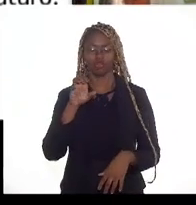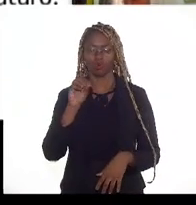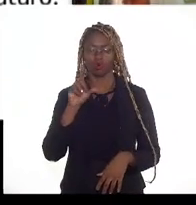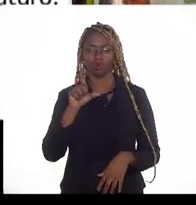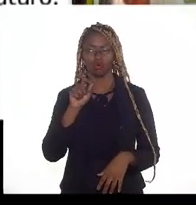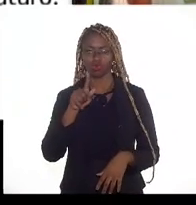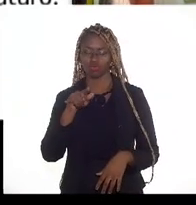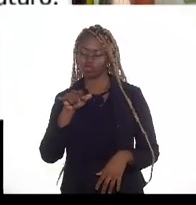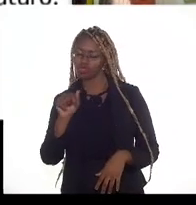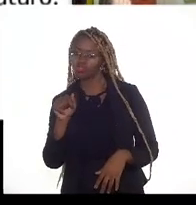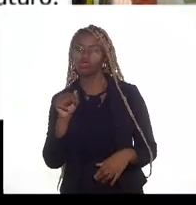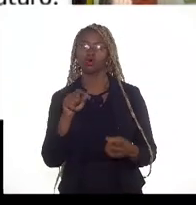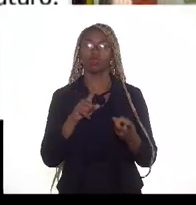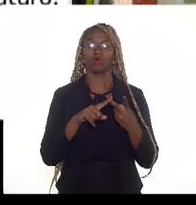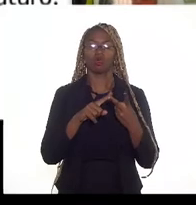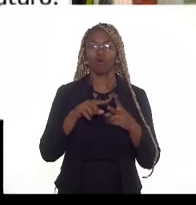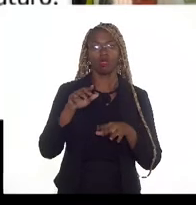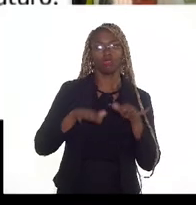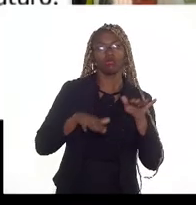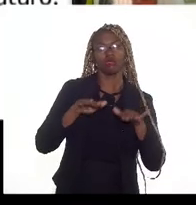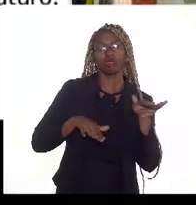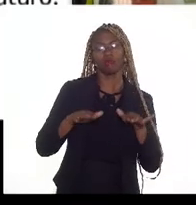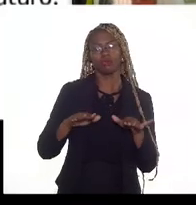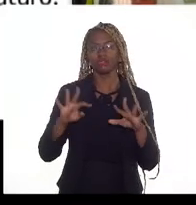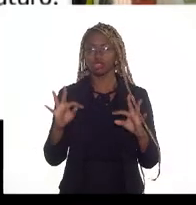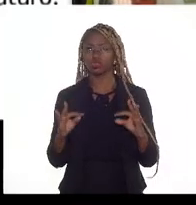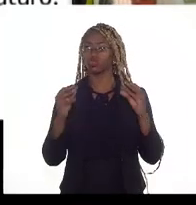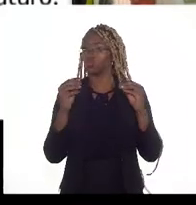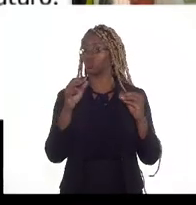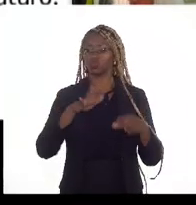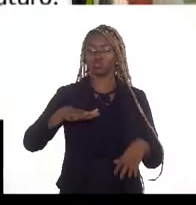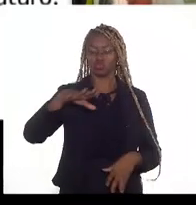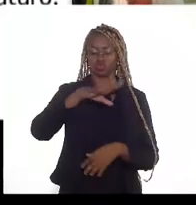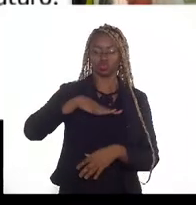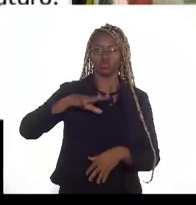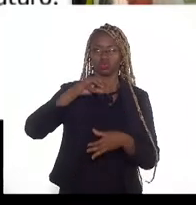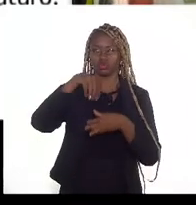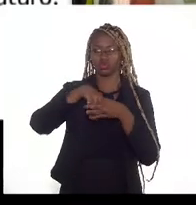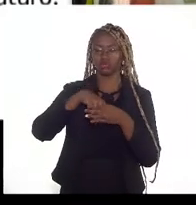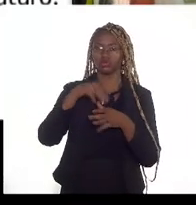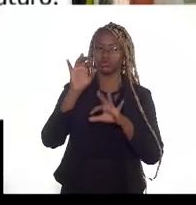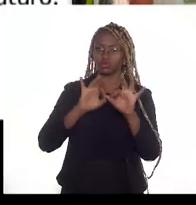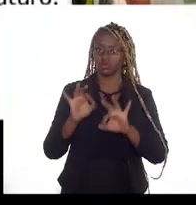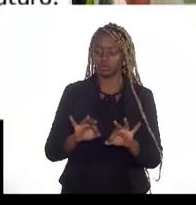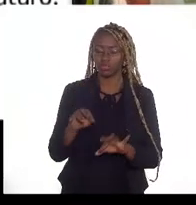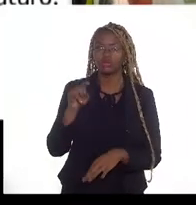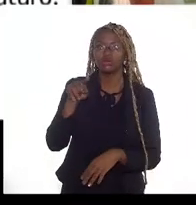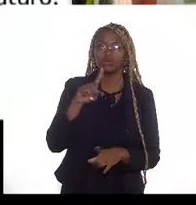das as condições totais do projeto, a grande questão do